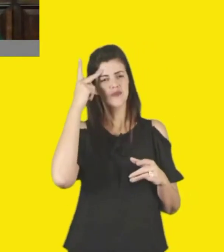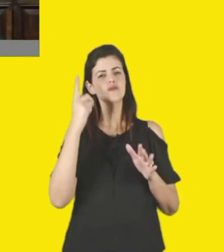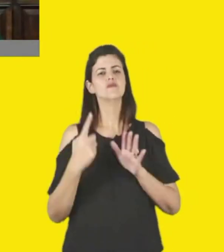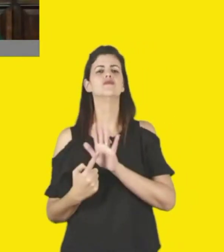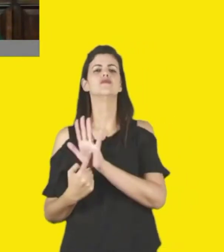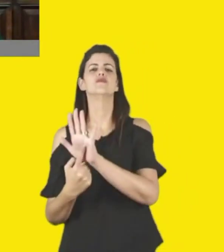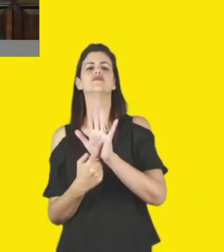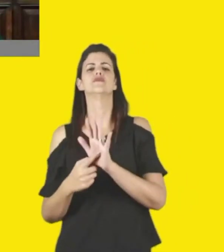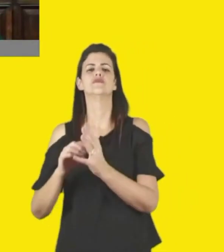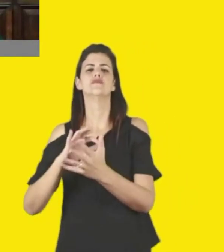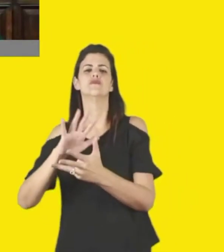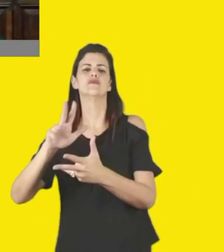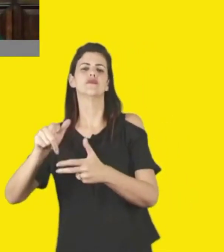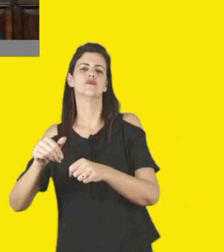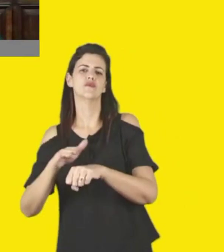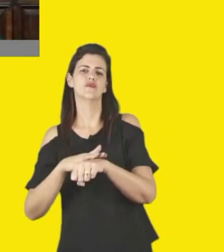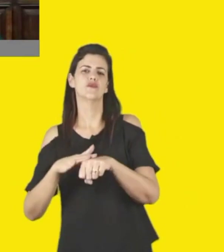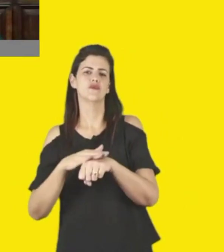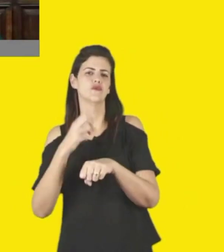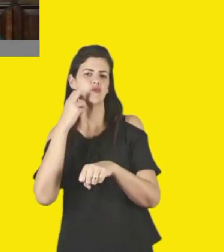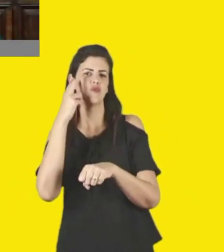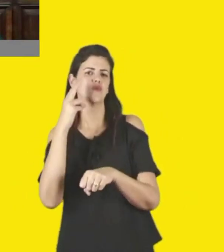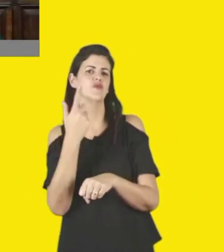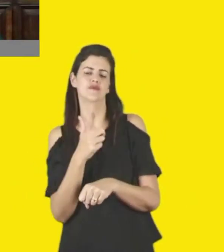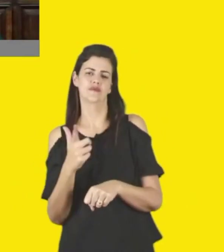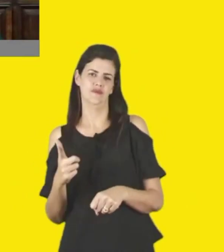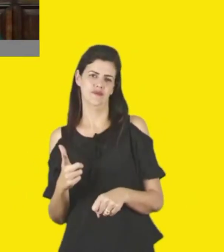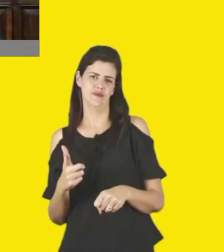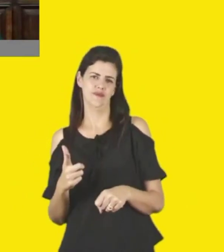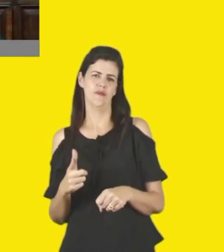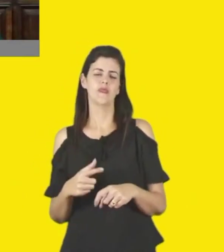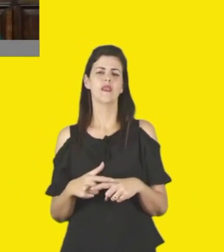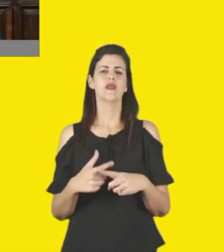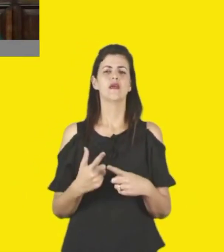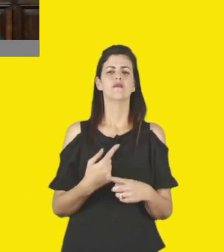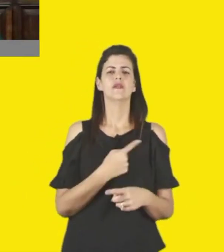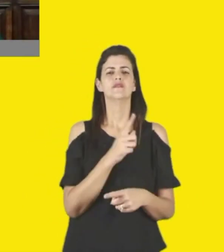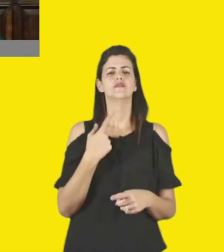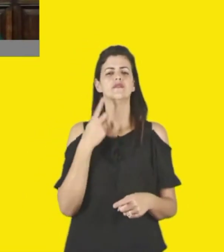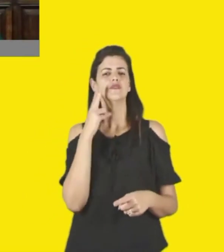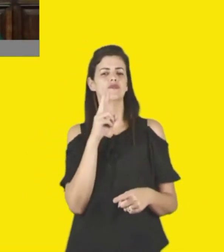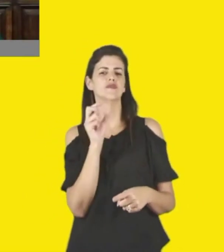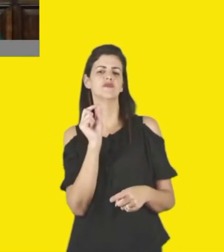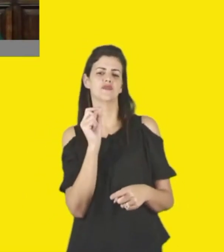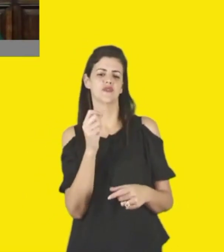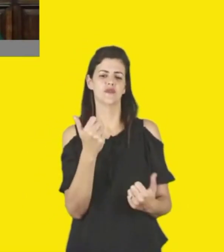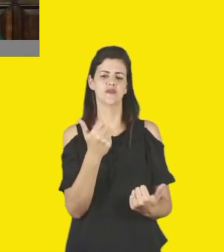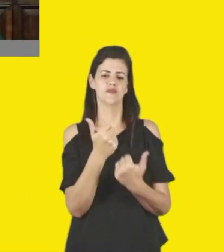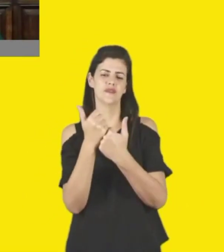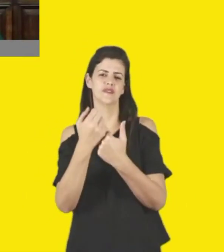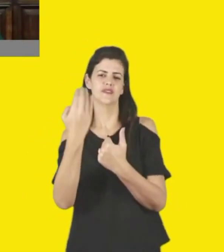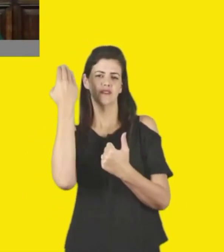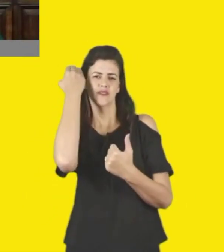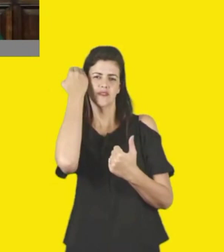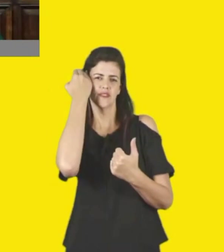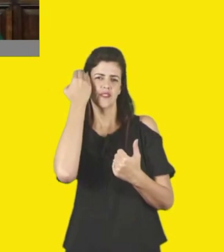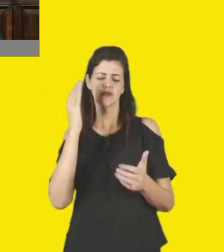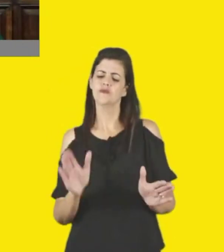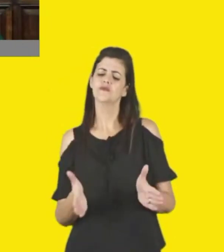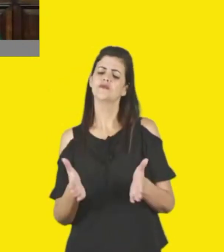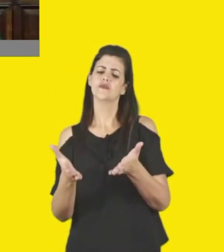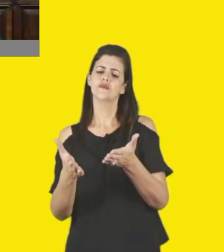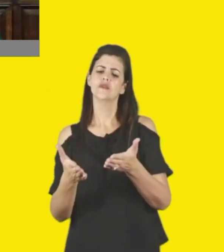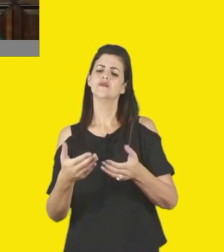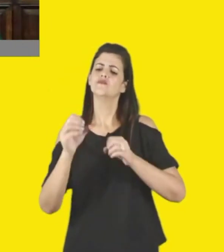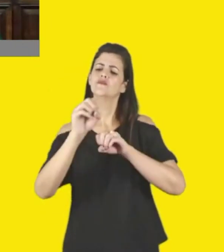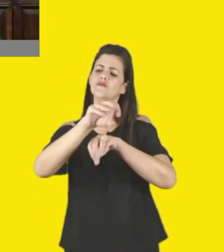importante que a gente vê na parceria com o CERF, que é essa preocupação da formação, isso é muito importante para nós, acho que aí depois você tem essa